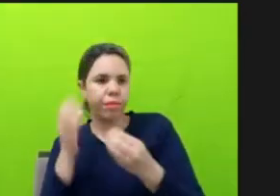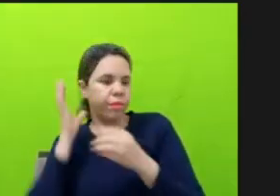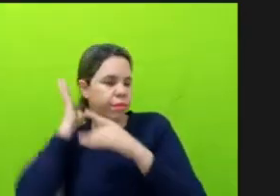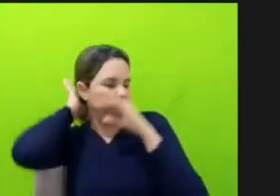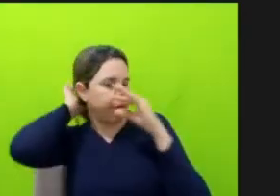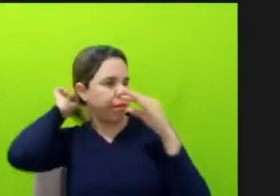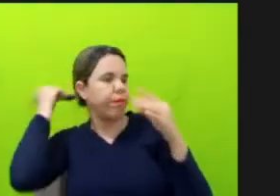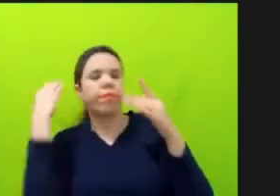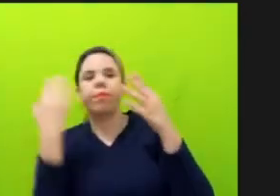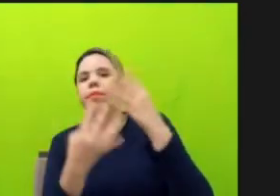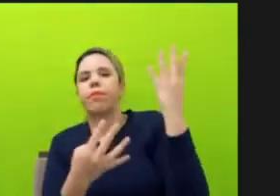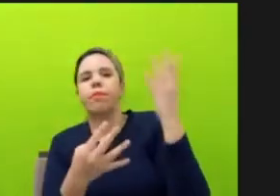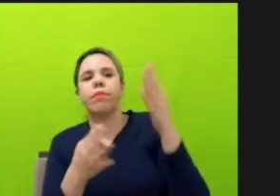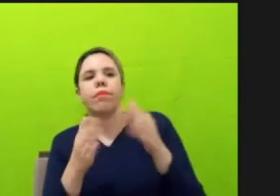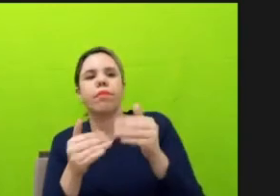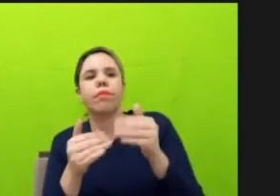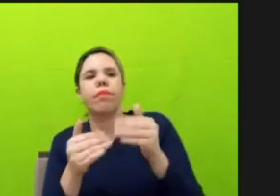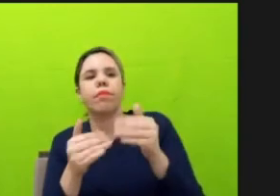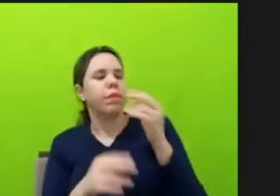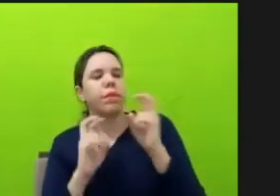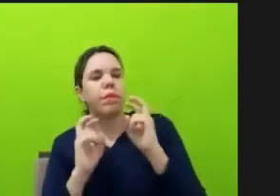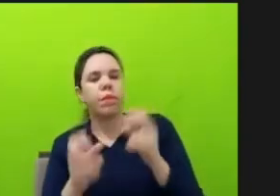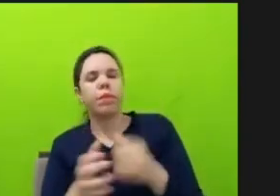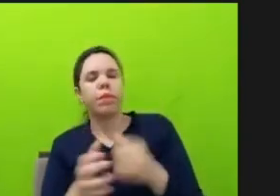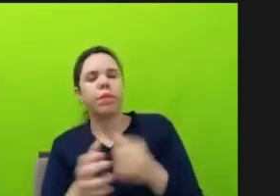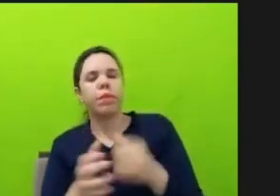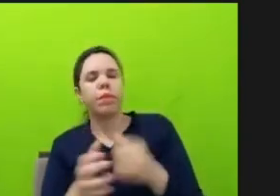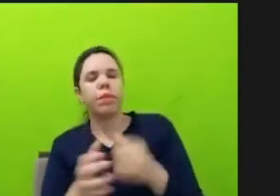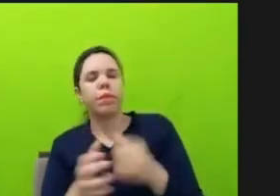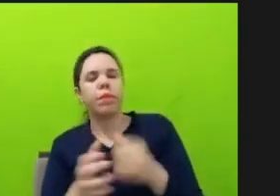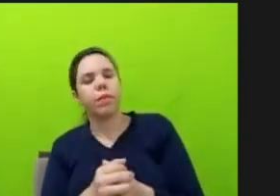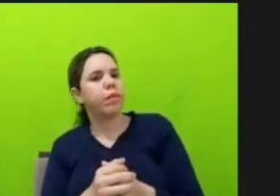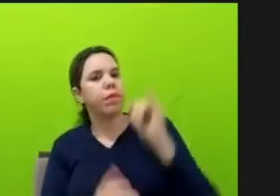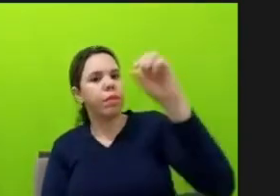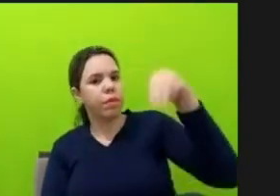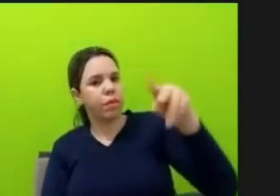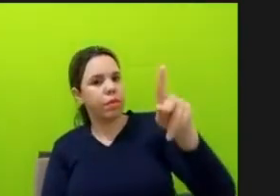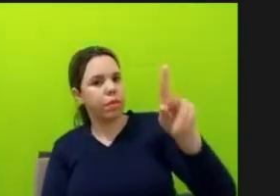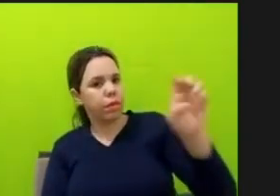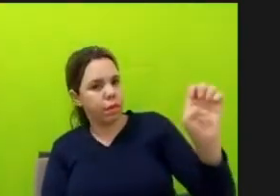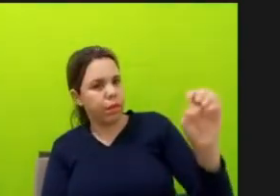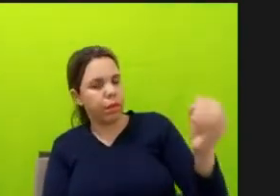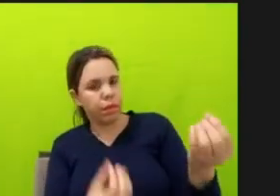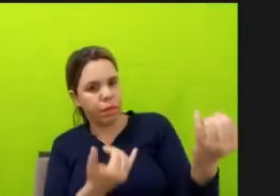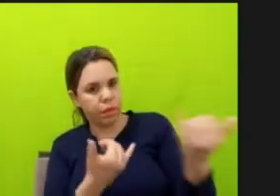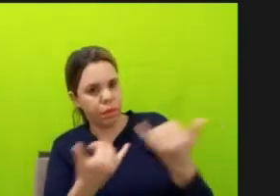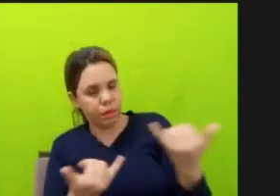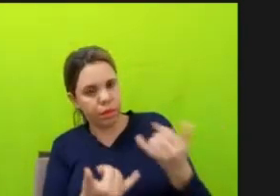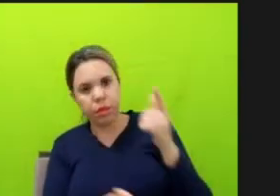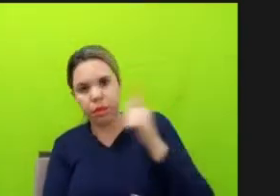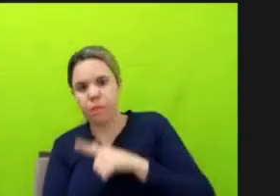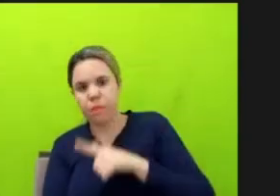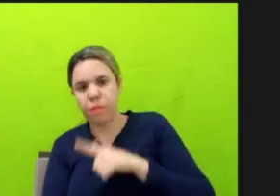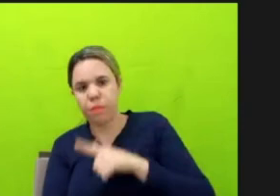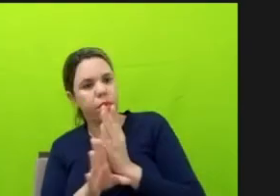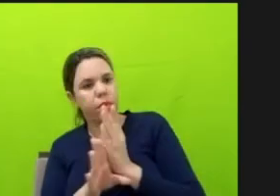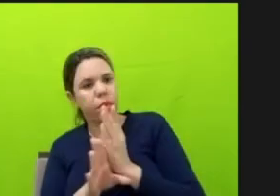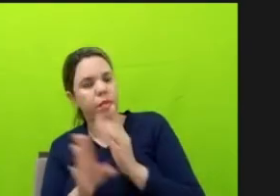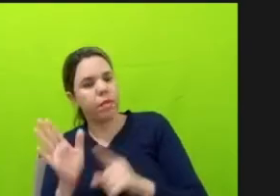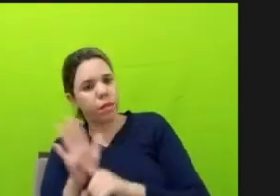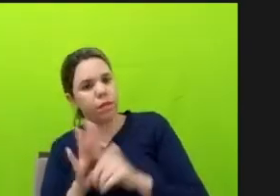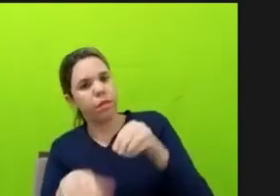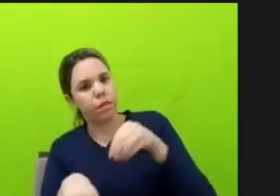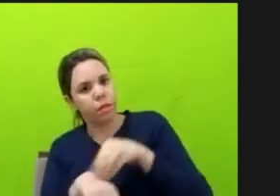INPE, o INPE nos deu informações, a gente conseguiu dar uma informação de qual era o percentual dessa poluição, Estava todo mundo